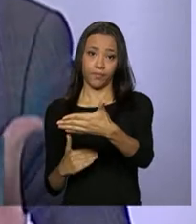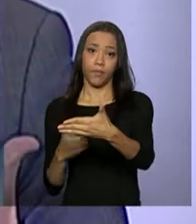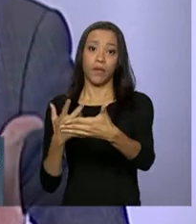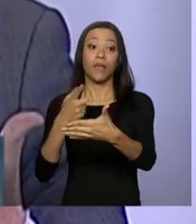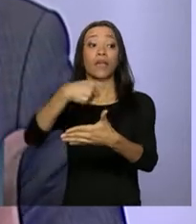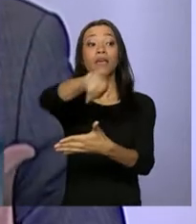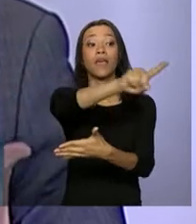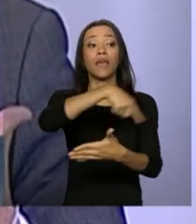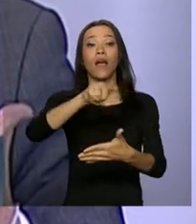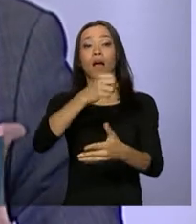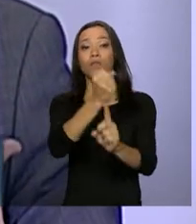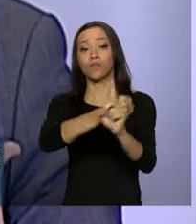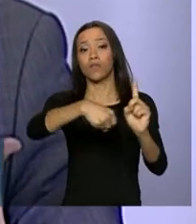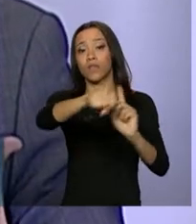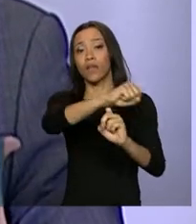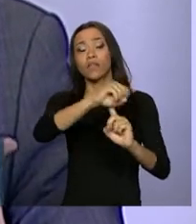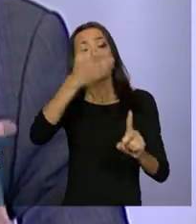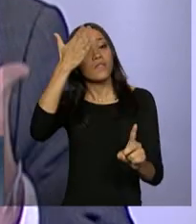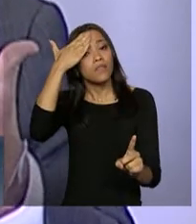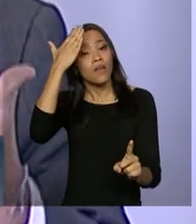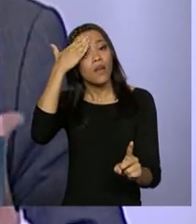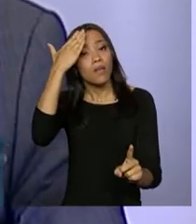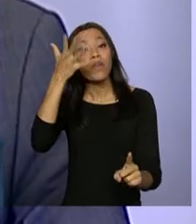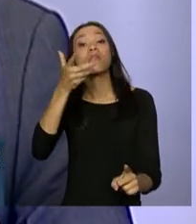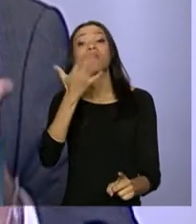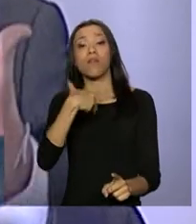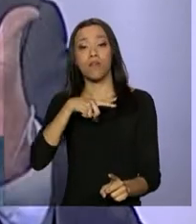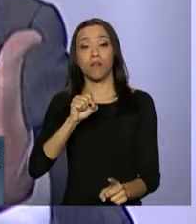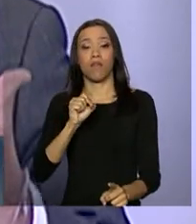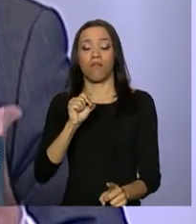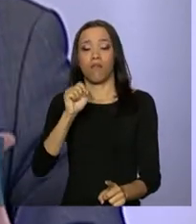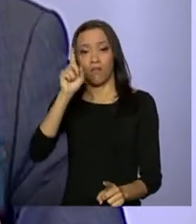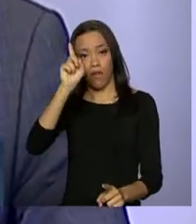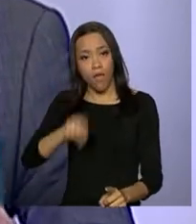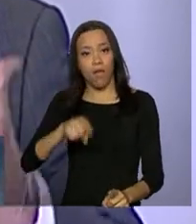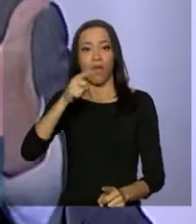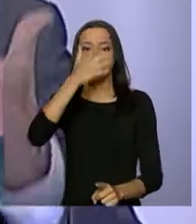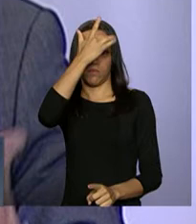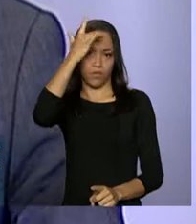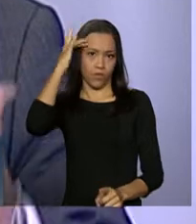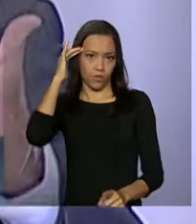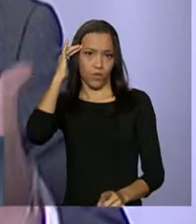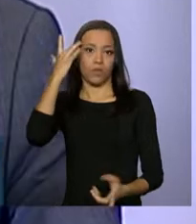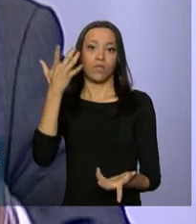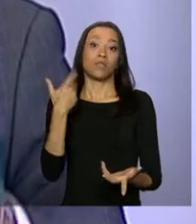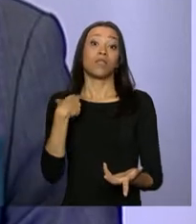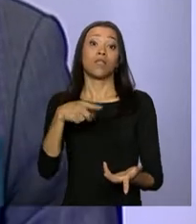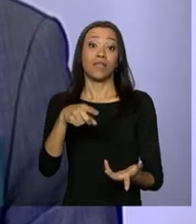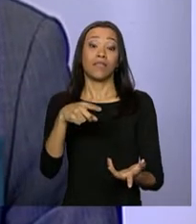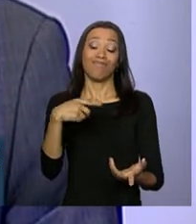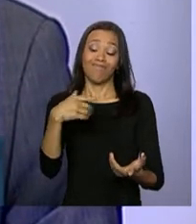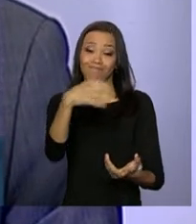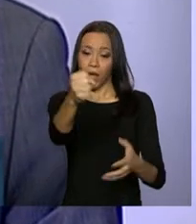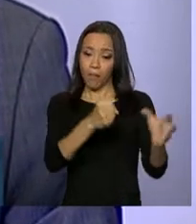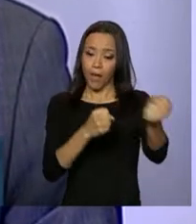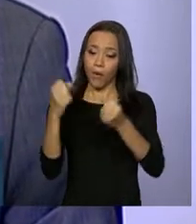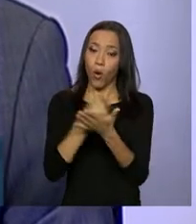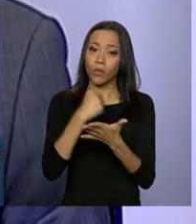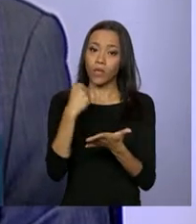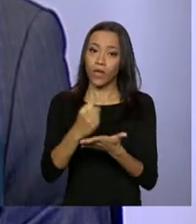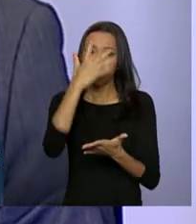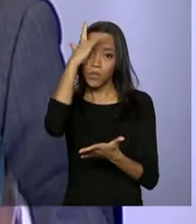sociedade brasileira saiba quem são os empregadores que praticam o trabalho escravo no nosso país.